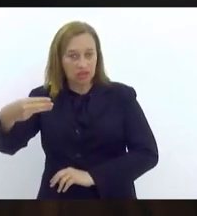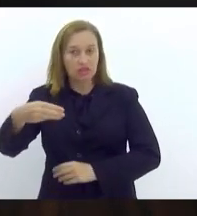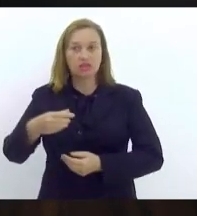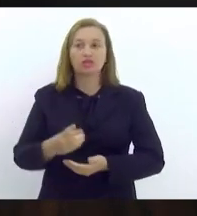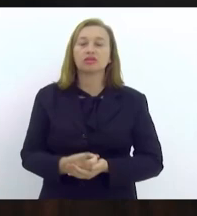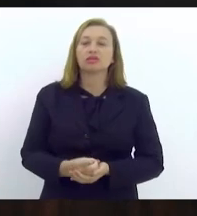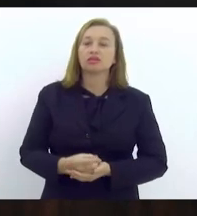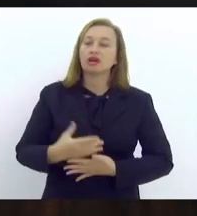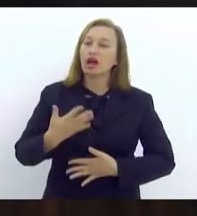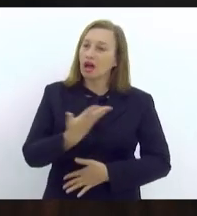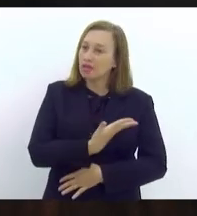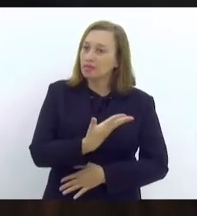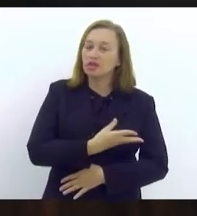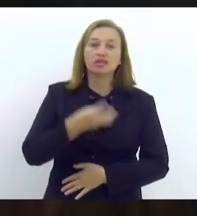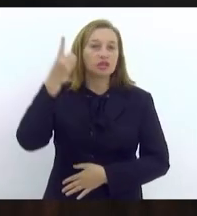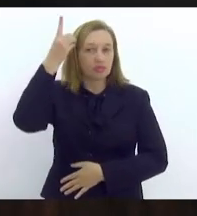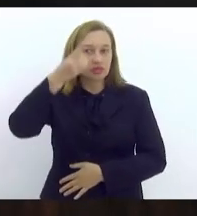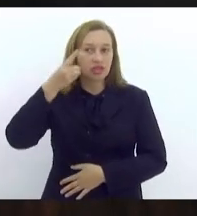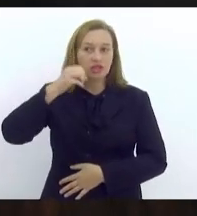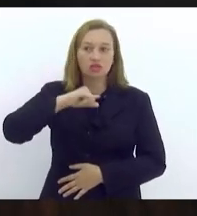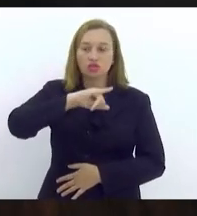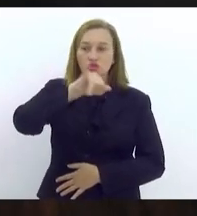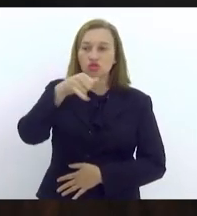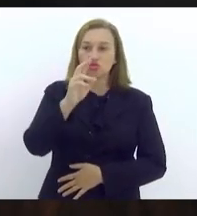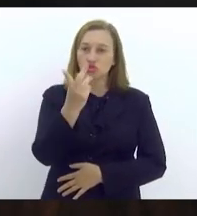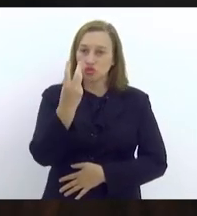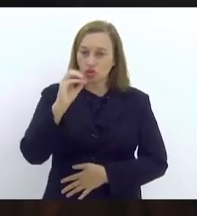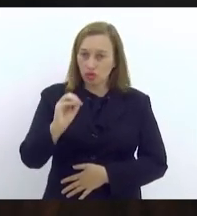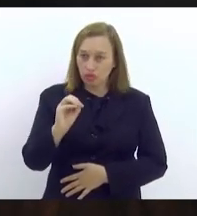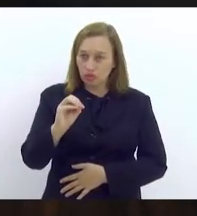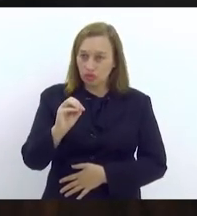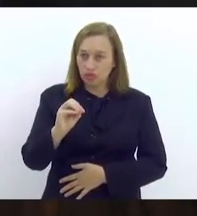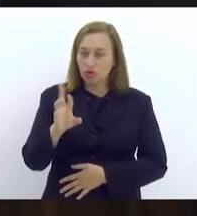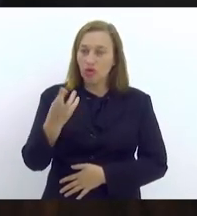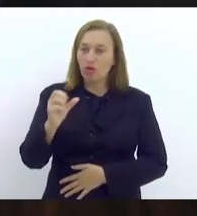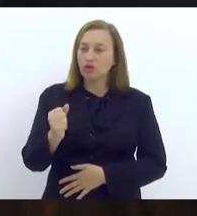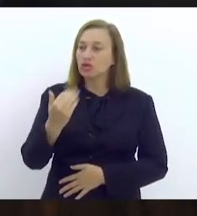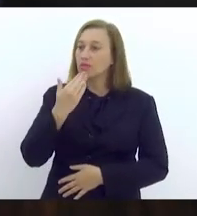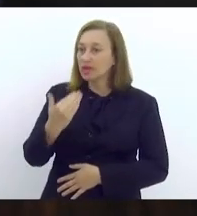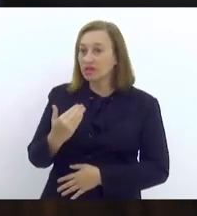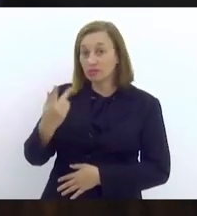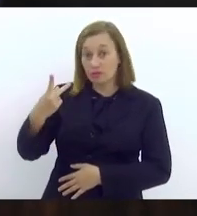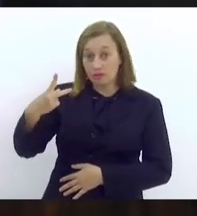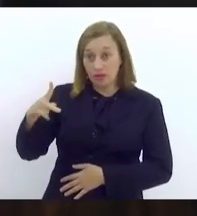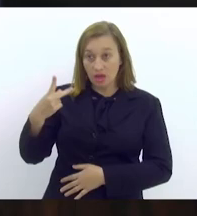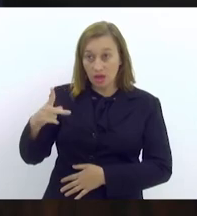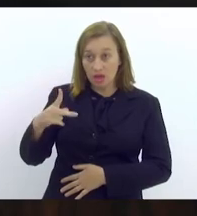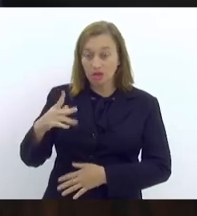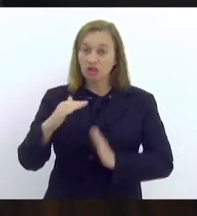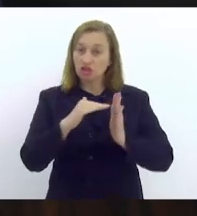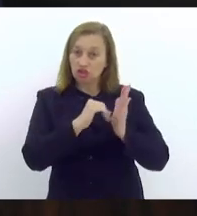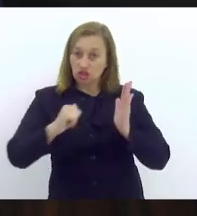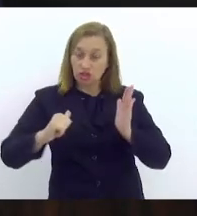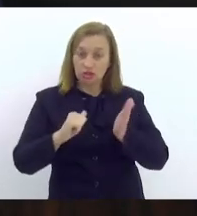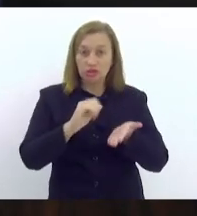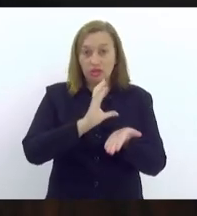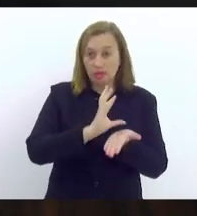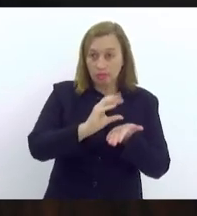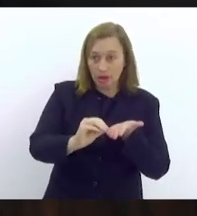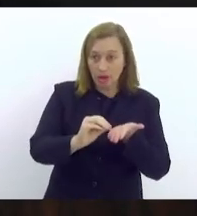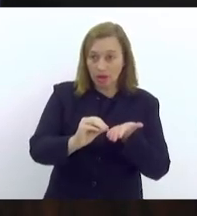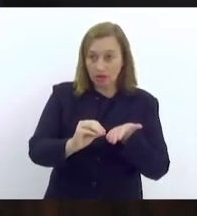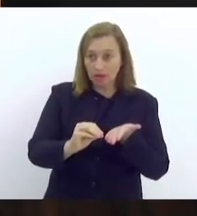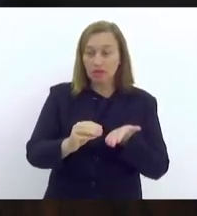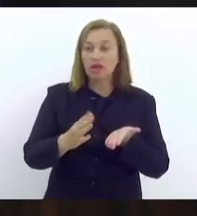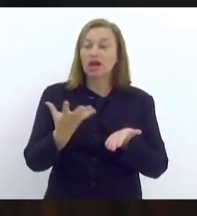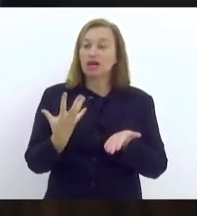do meu querido amigo deputado Júlio Rocha, que, a pedido do mesmo, a gente está retirando de pauta. A presidência